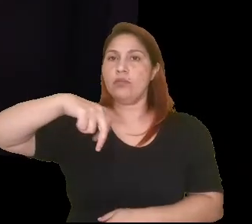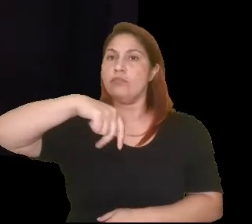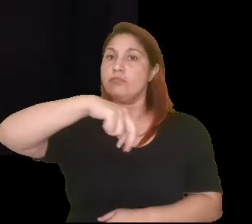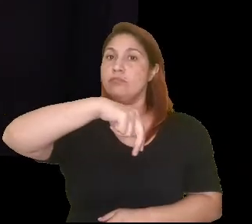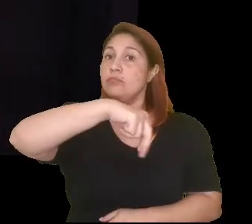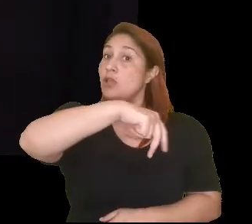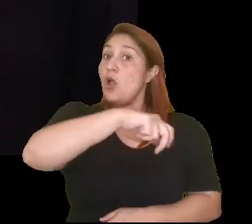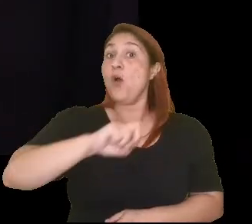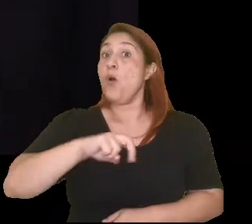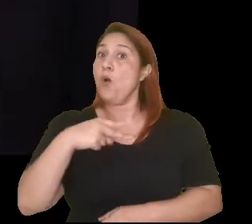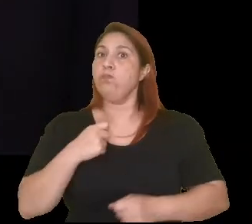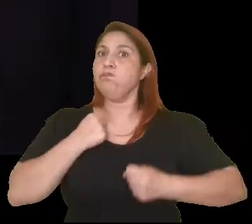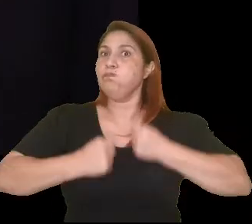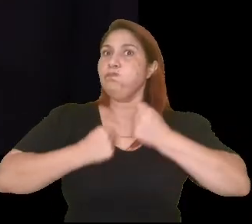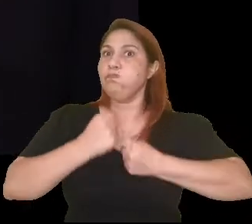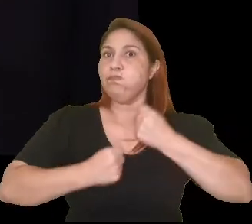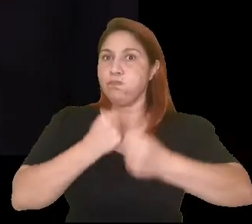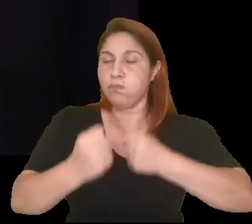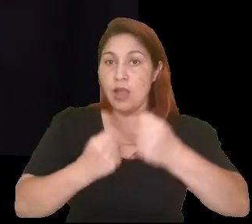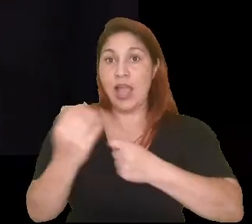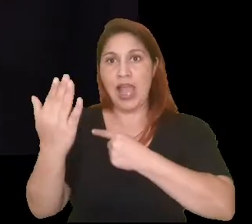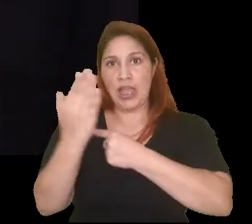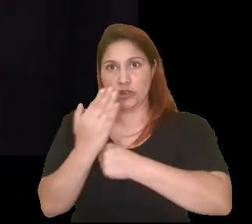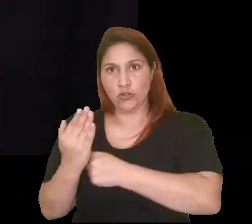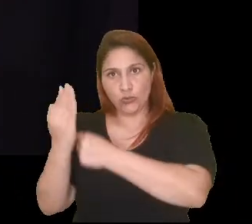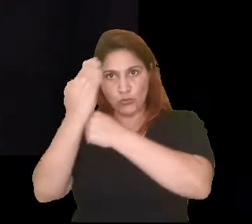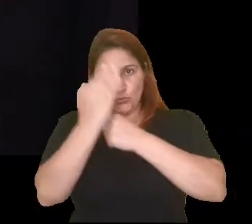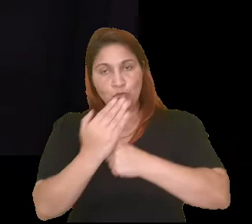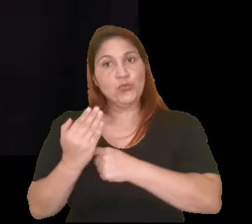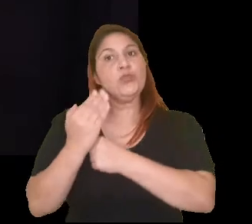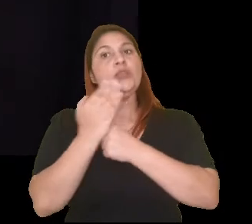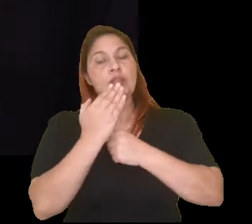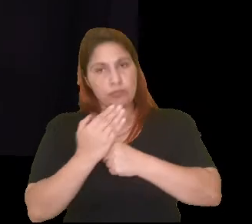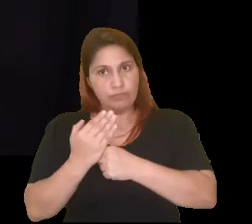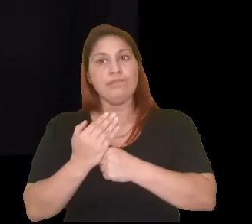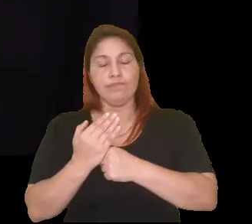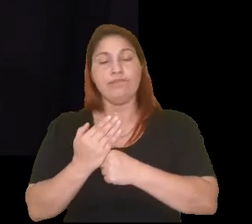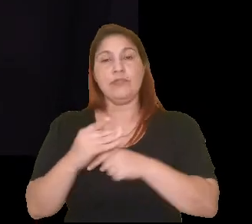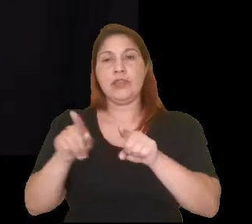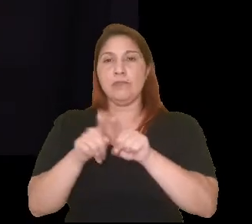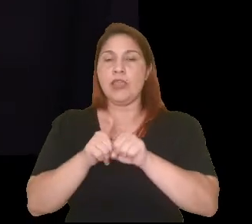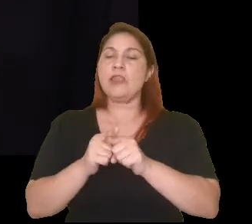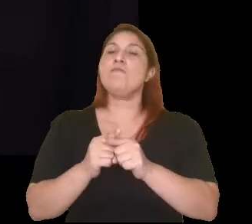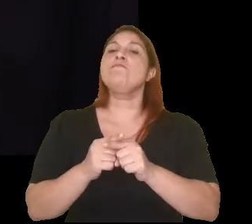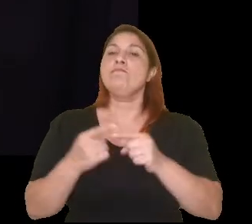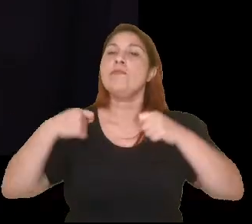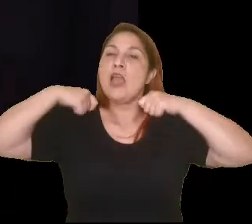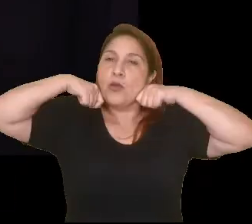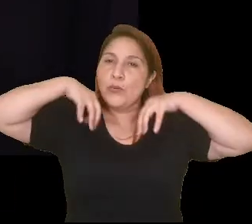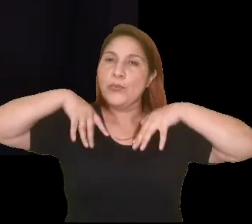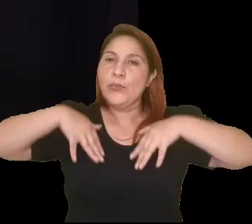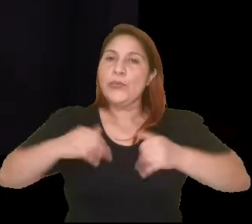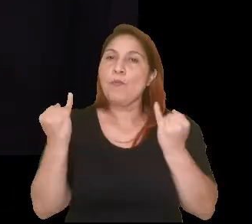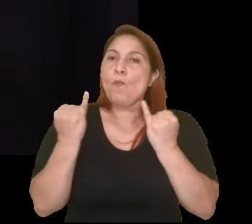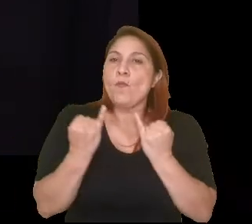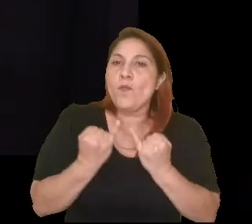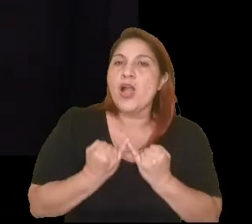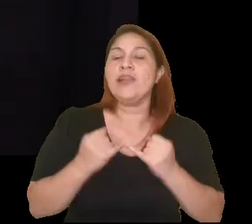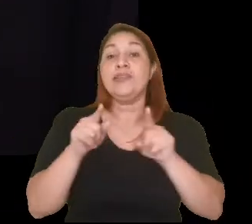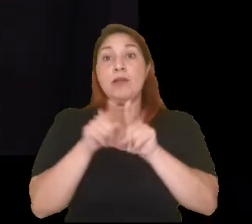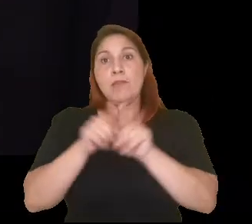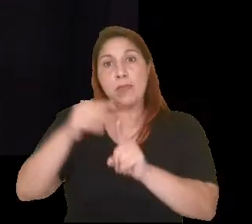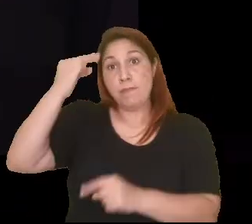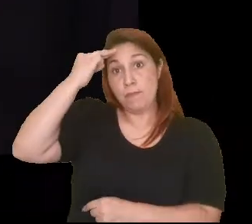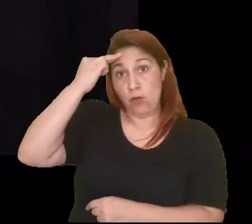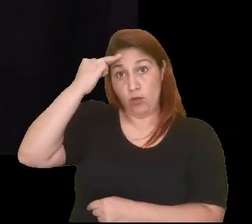funções cardiorrespiratórias, para a circulação, ajuda a queimar calorias e também ajuda até na memória. O recomendado é uma atividade física entre